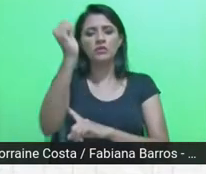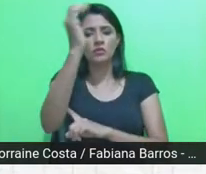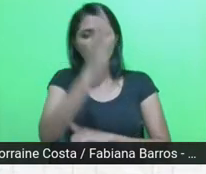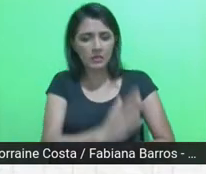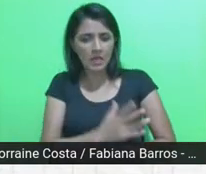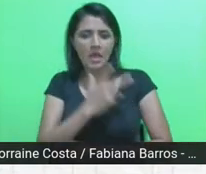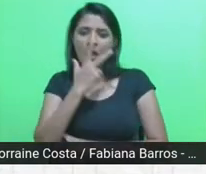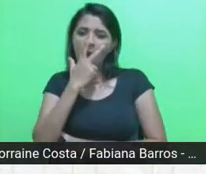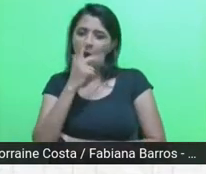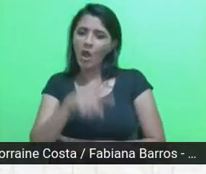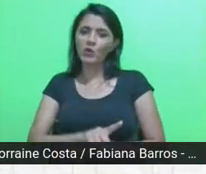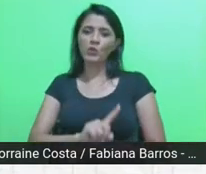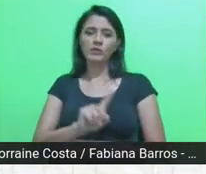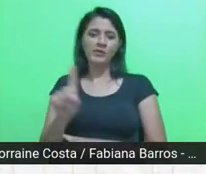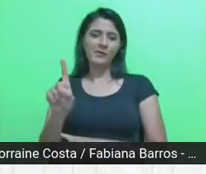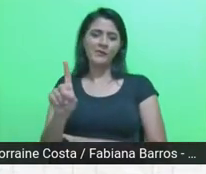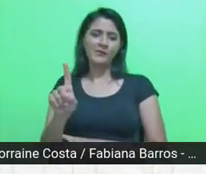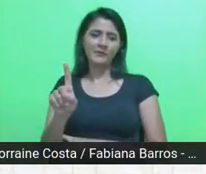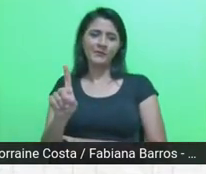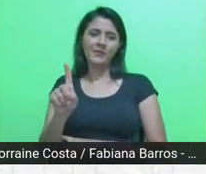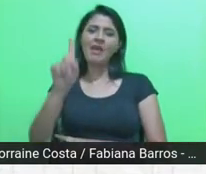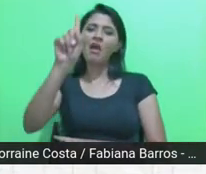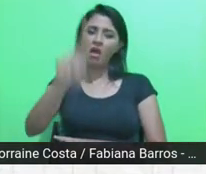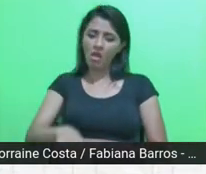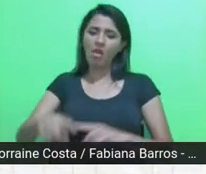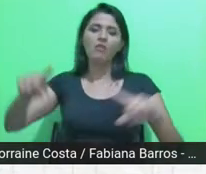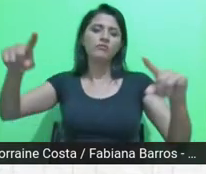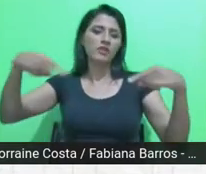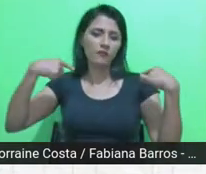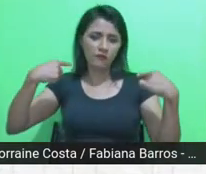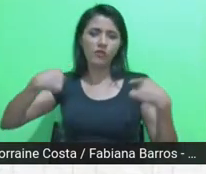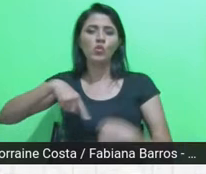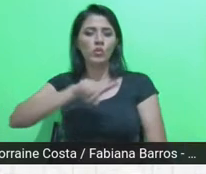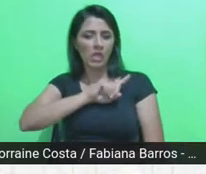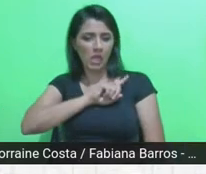que é um desafio que a gente tem